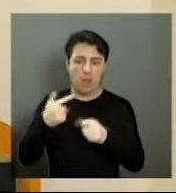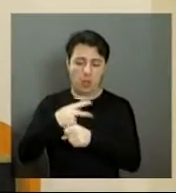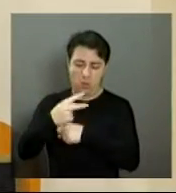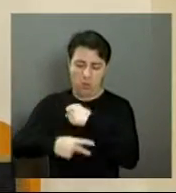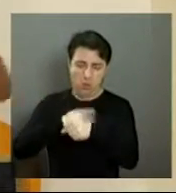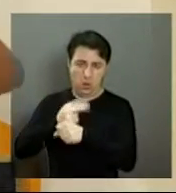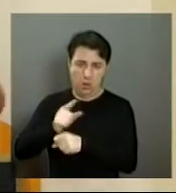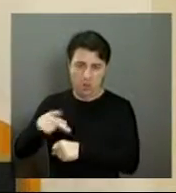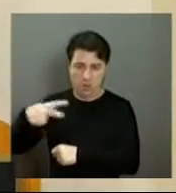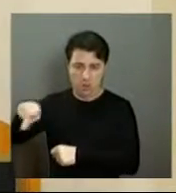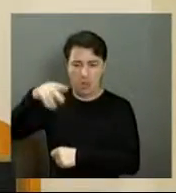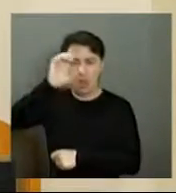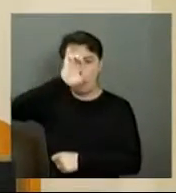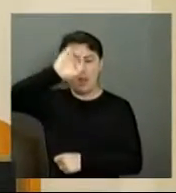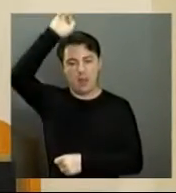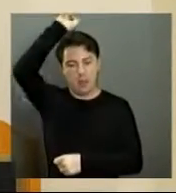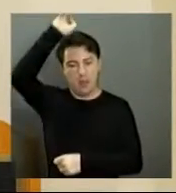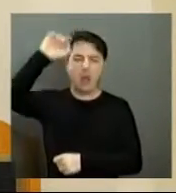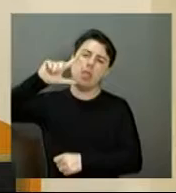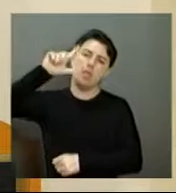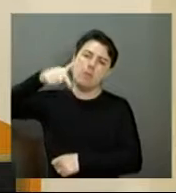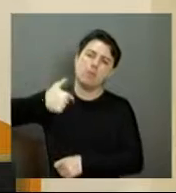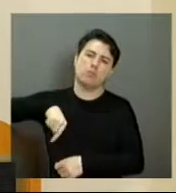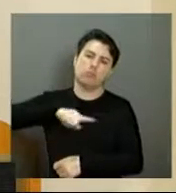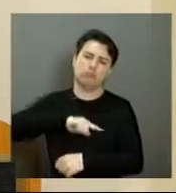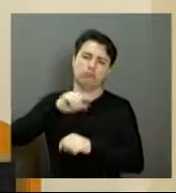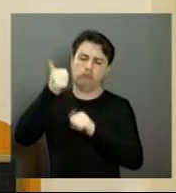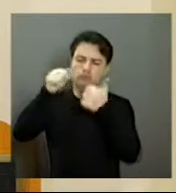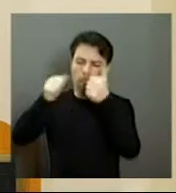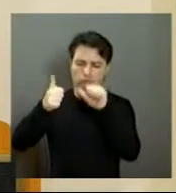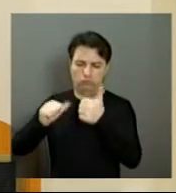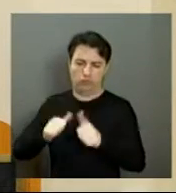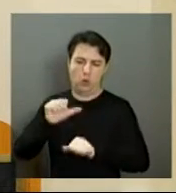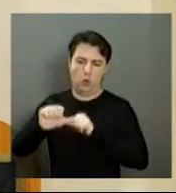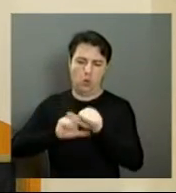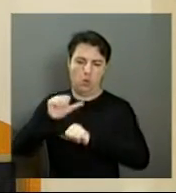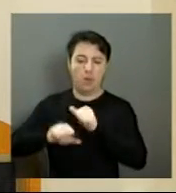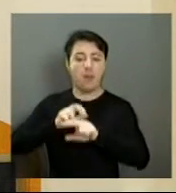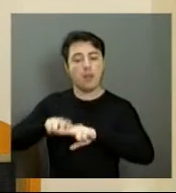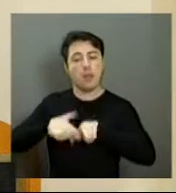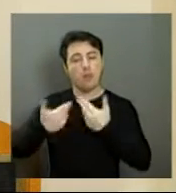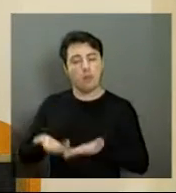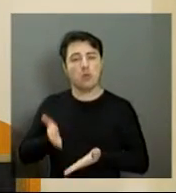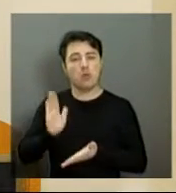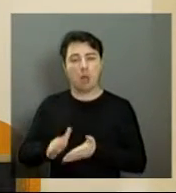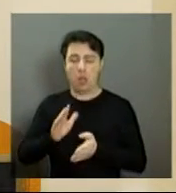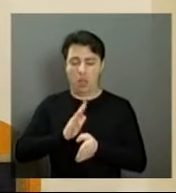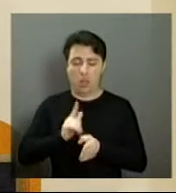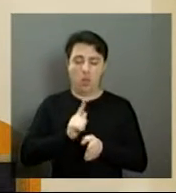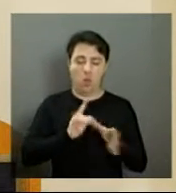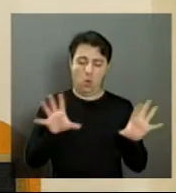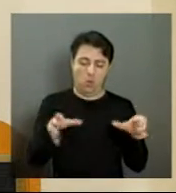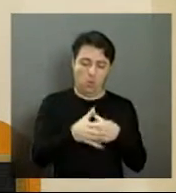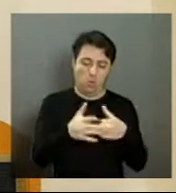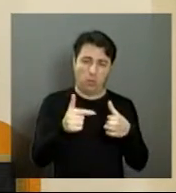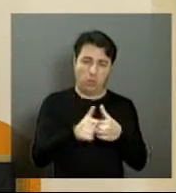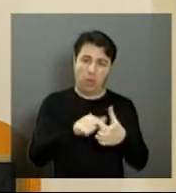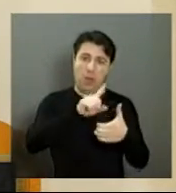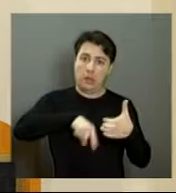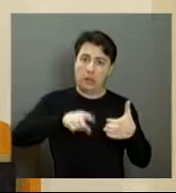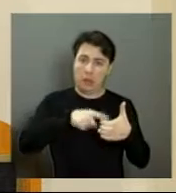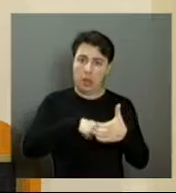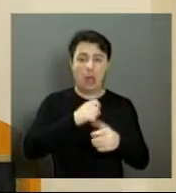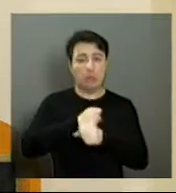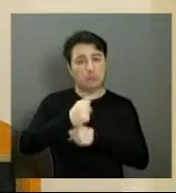anos do Elias para depois a gente pudesse reformar o restante. Então, a Câmara foi instituída, foi retirada, e nós esperamos, de fato, que, em